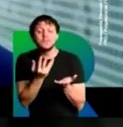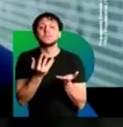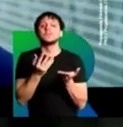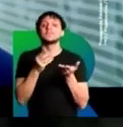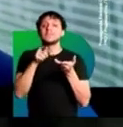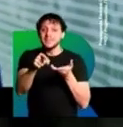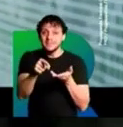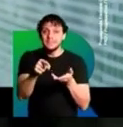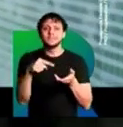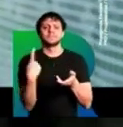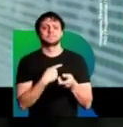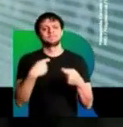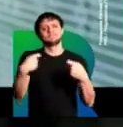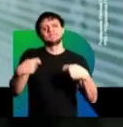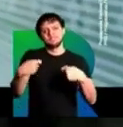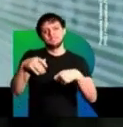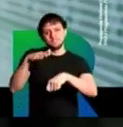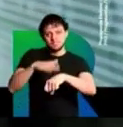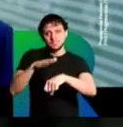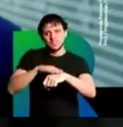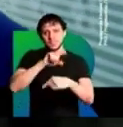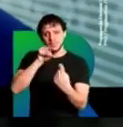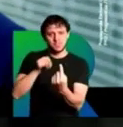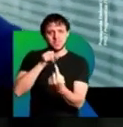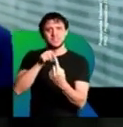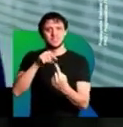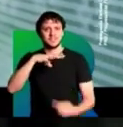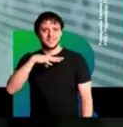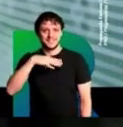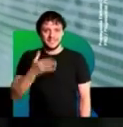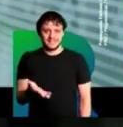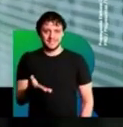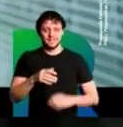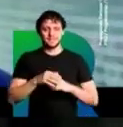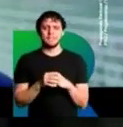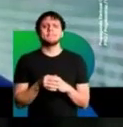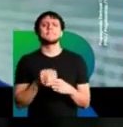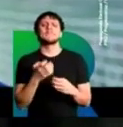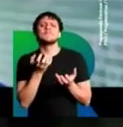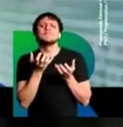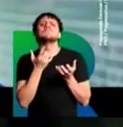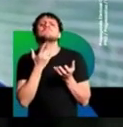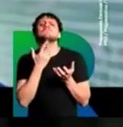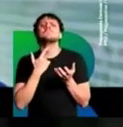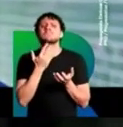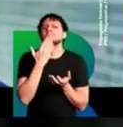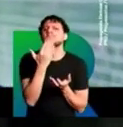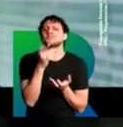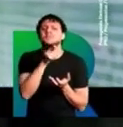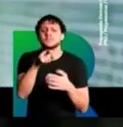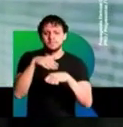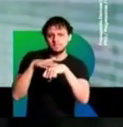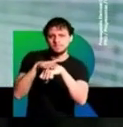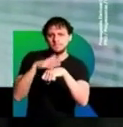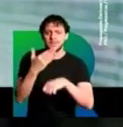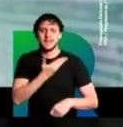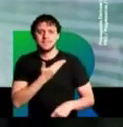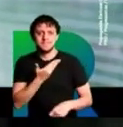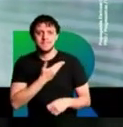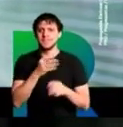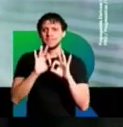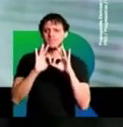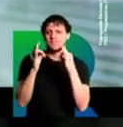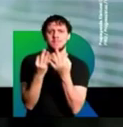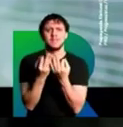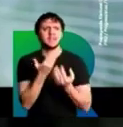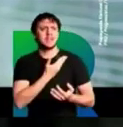equilíbrio. E é isso que a gente precisa fazer para a nossa cidade. Eu queria te pedir para você falar com seus amigos,